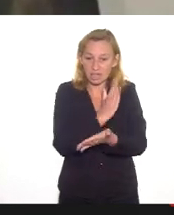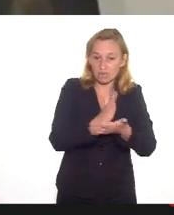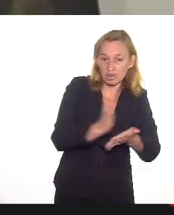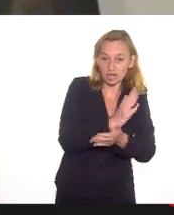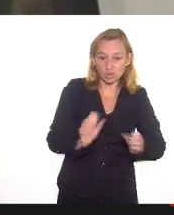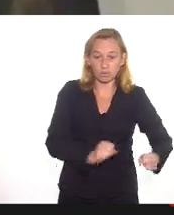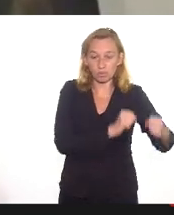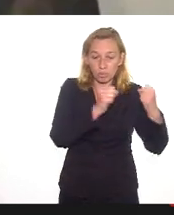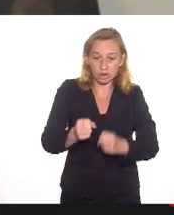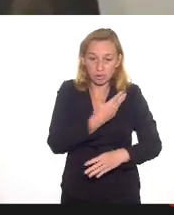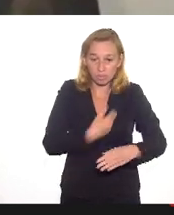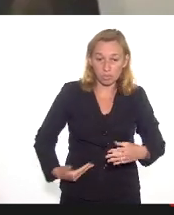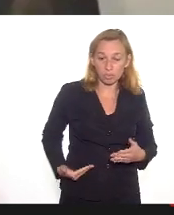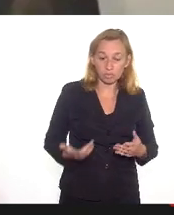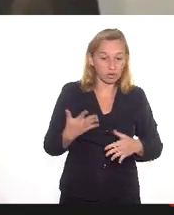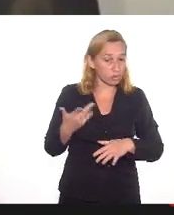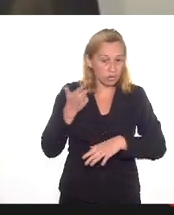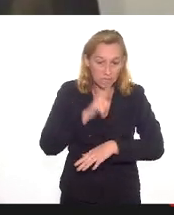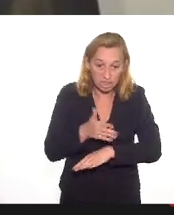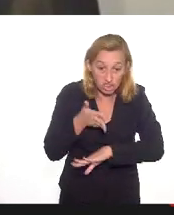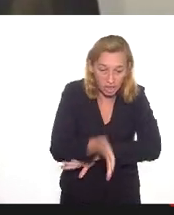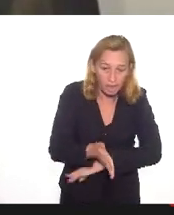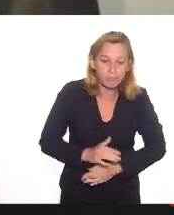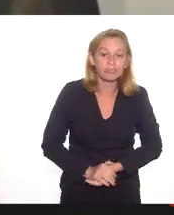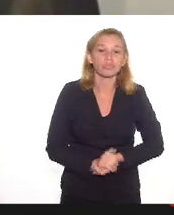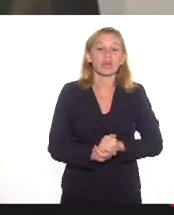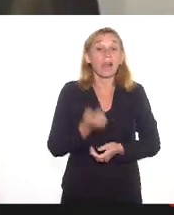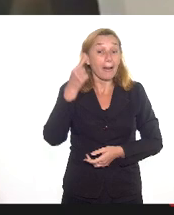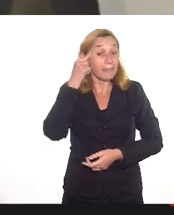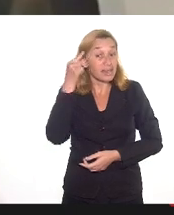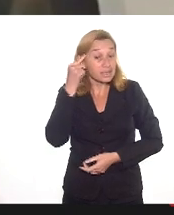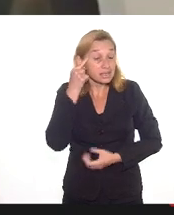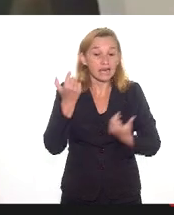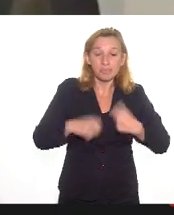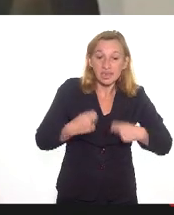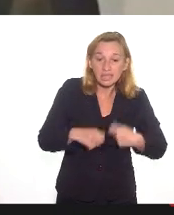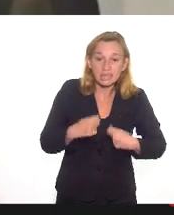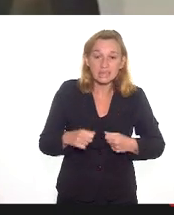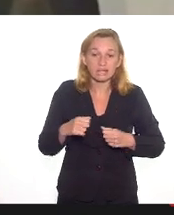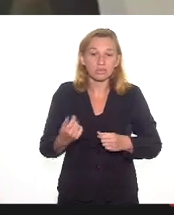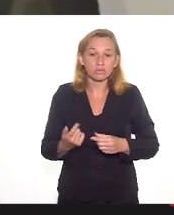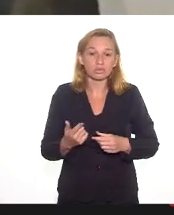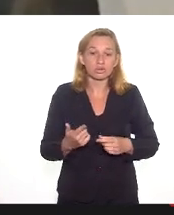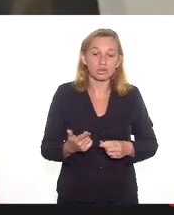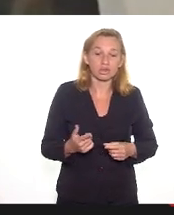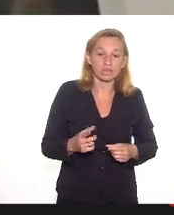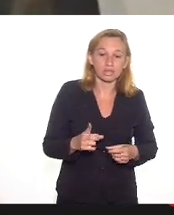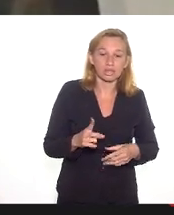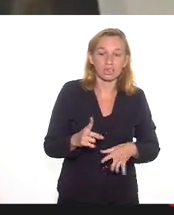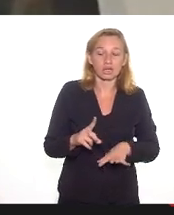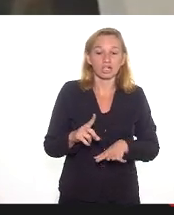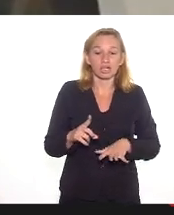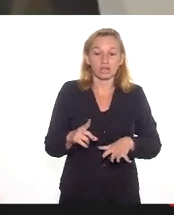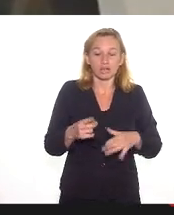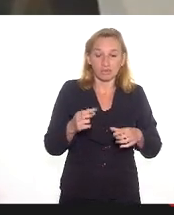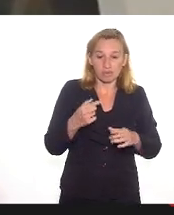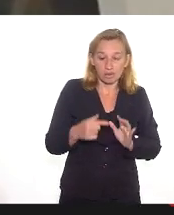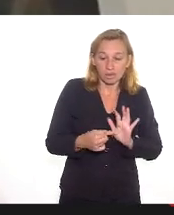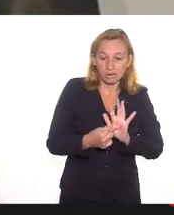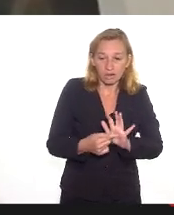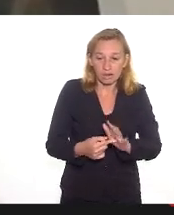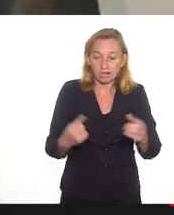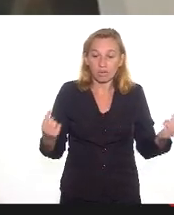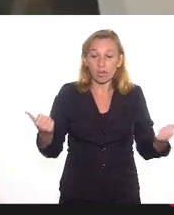público não tem alcance. Há de se pensar que precisamos garantir que a política pública promova um